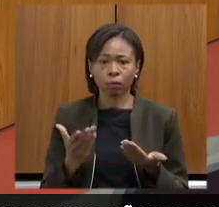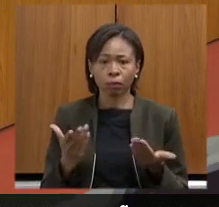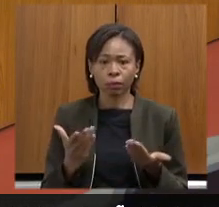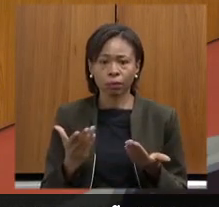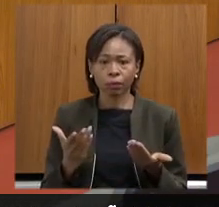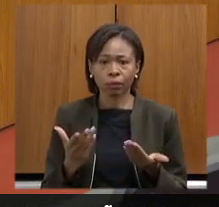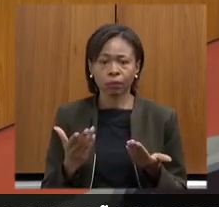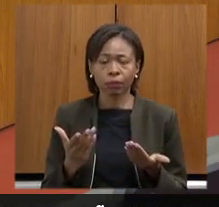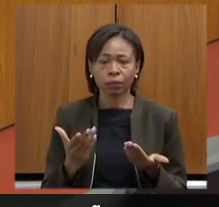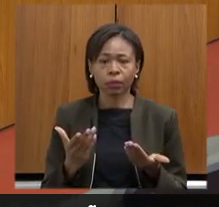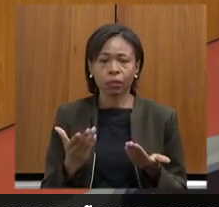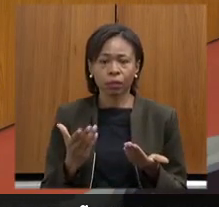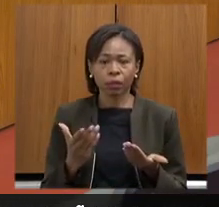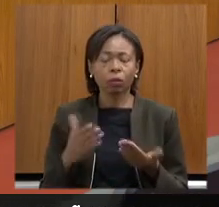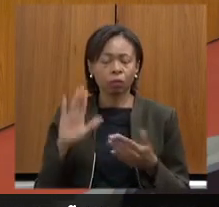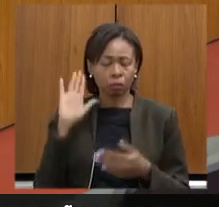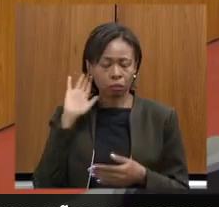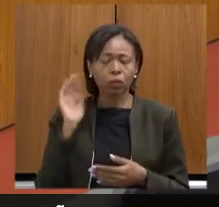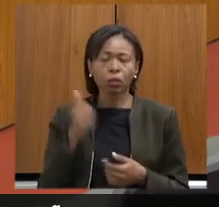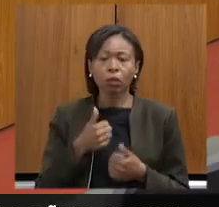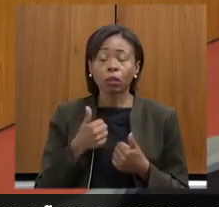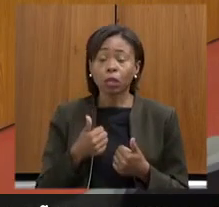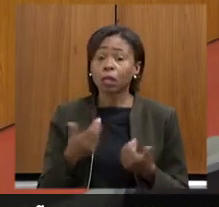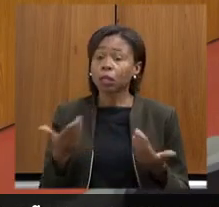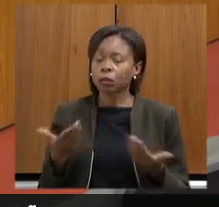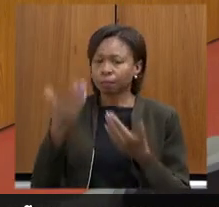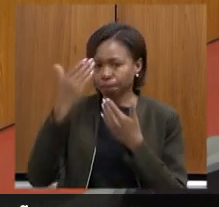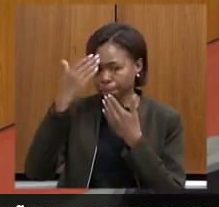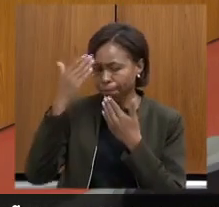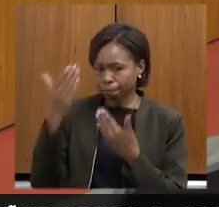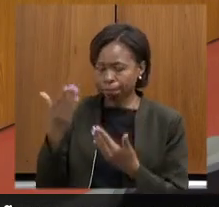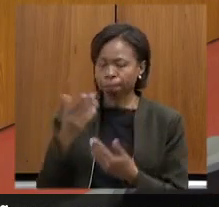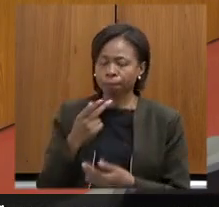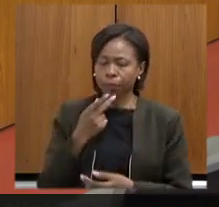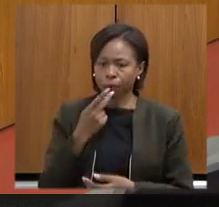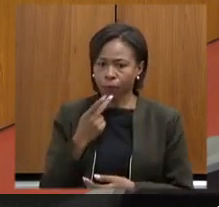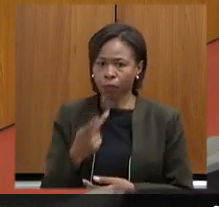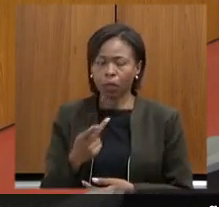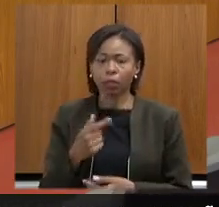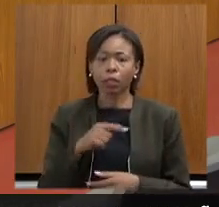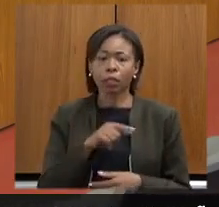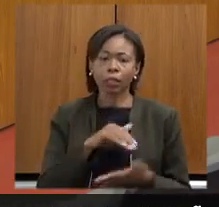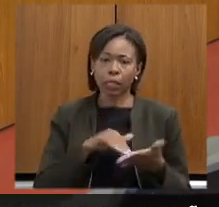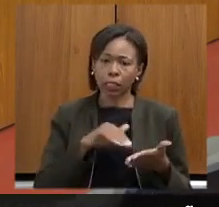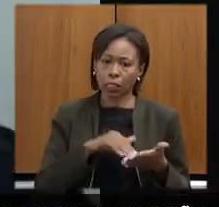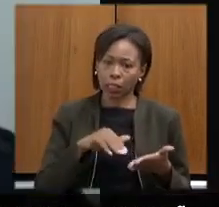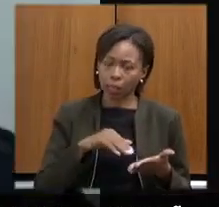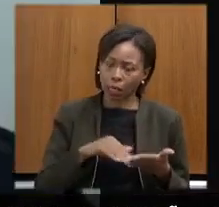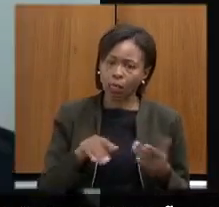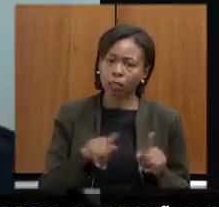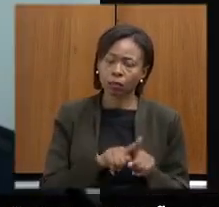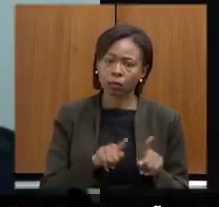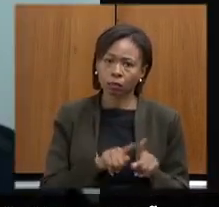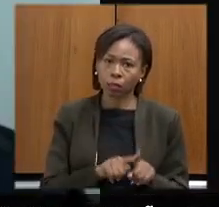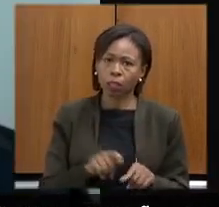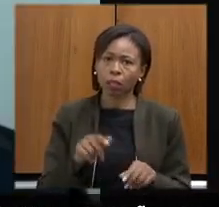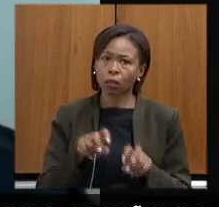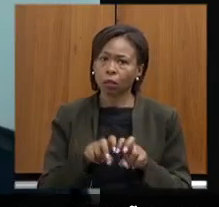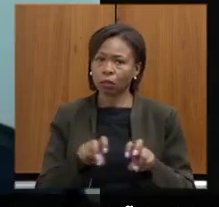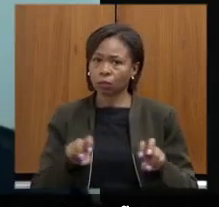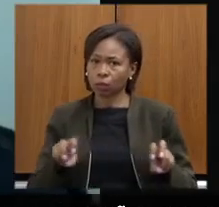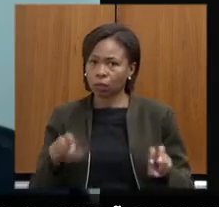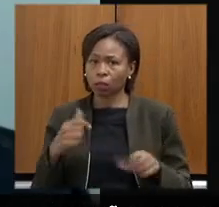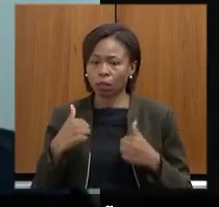só tem a palavra presidente primeiramente agradeço a palavra cumprimento aqui a secretária Marília todos aí todos os colegas que estão na mesa acompanhando aqui